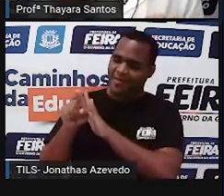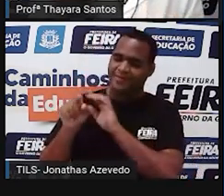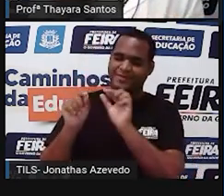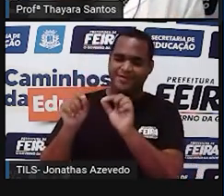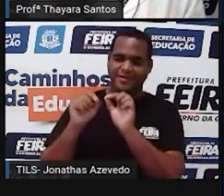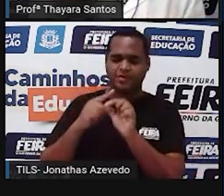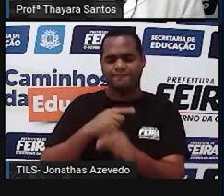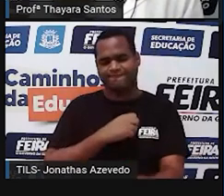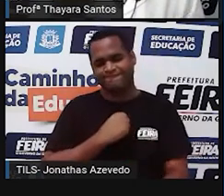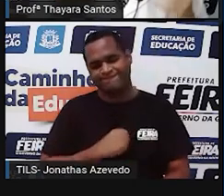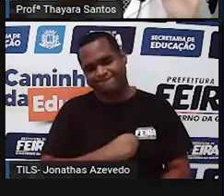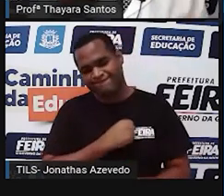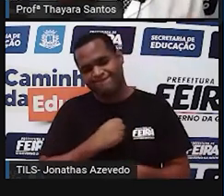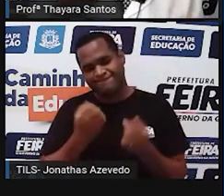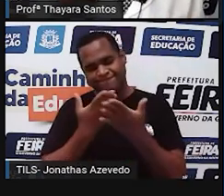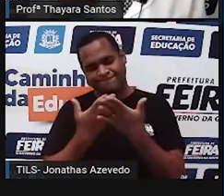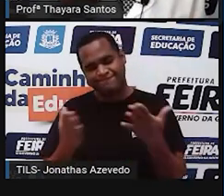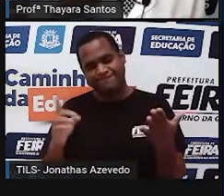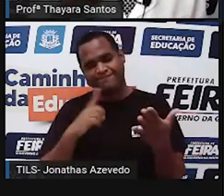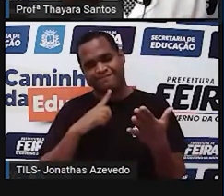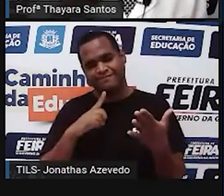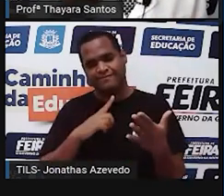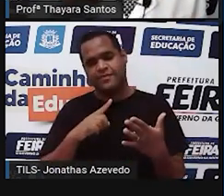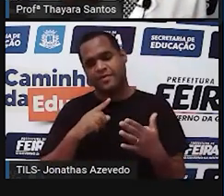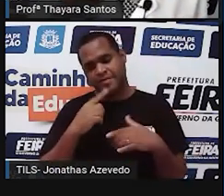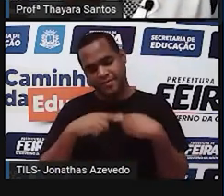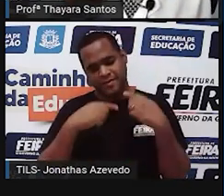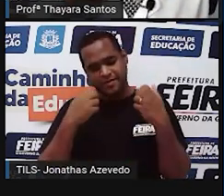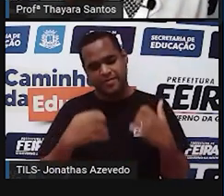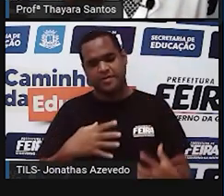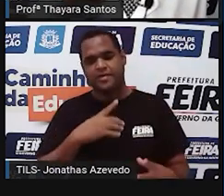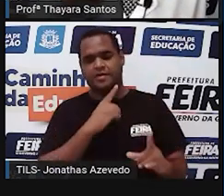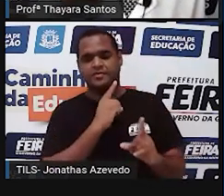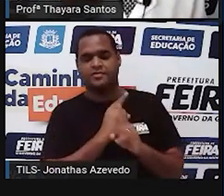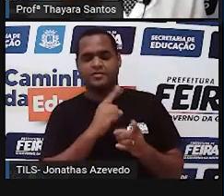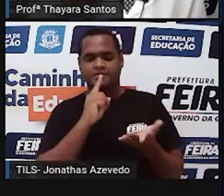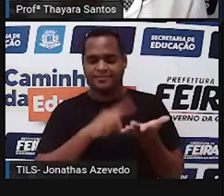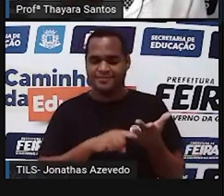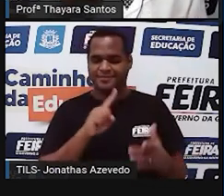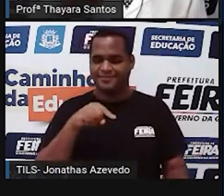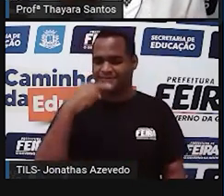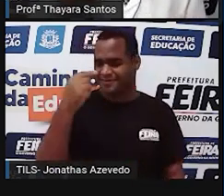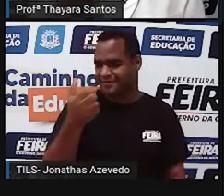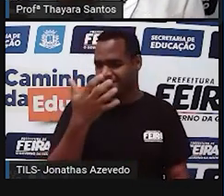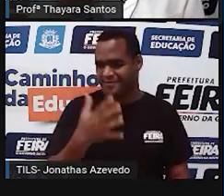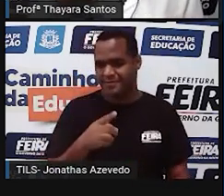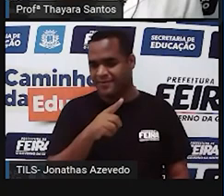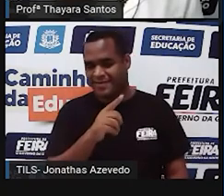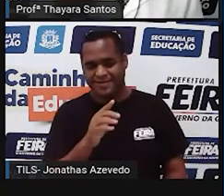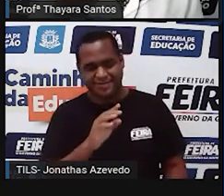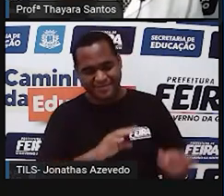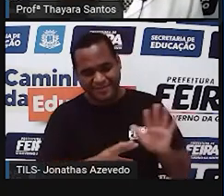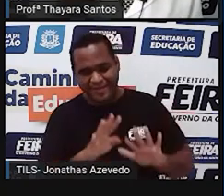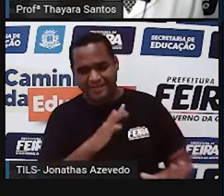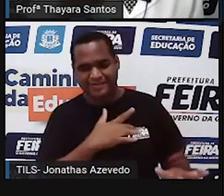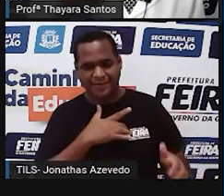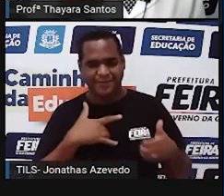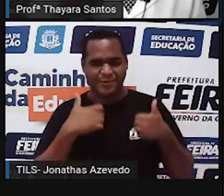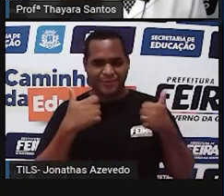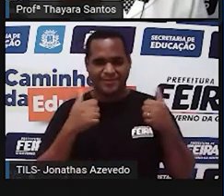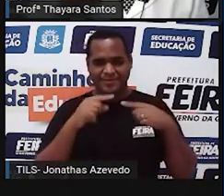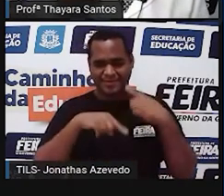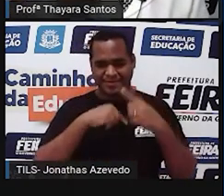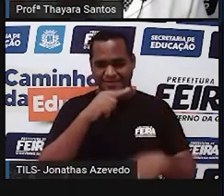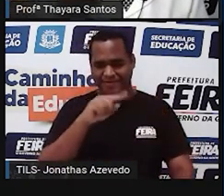morrer de saudade de vocês. Mas eu sei que a gente tem encontro marcado na próxima aula. Então, fiquem aí. Se cuidem. E até a próxima